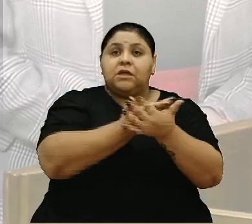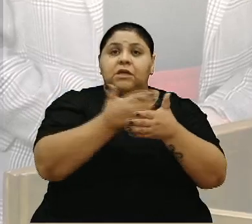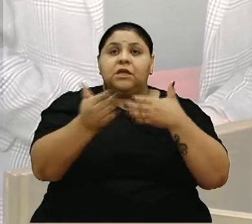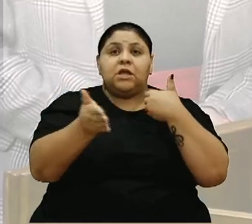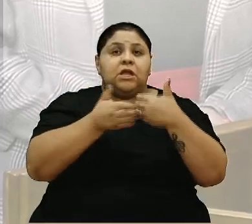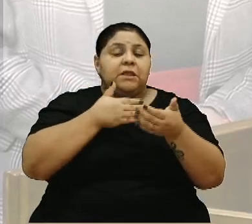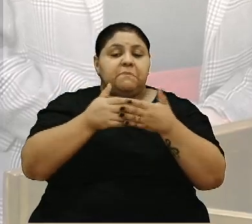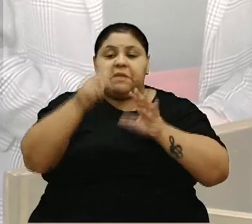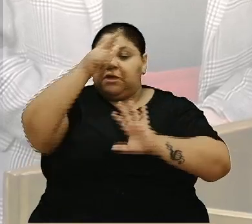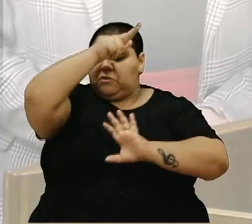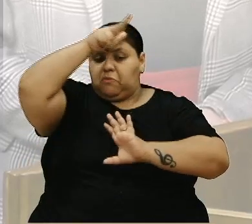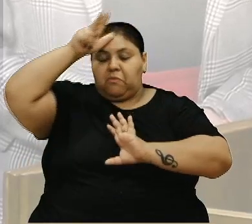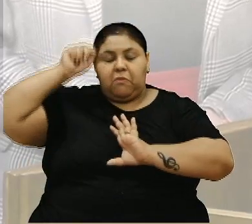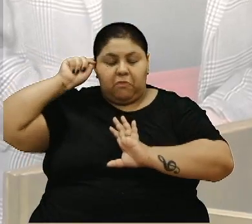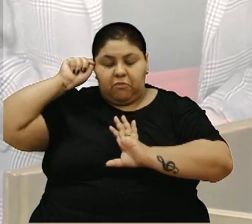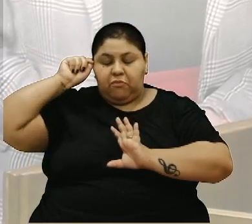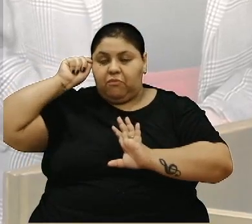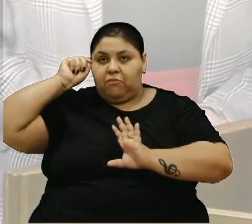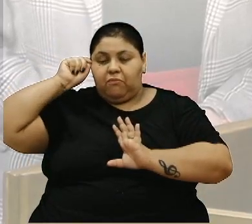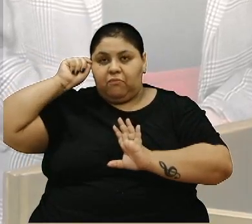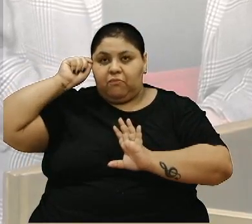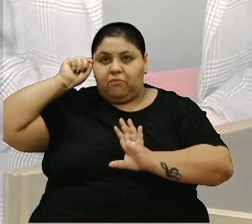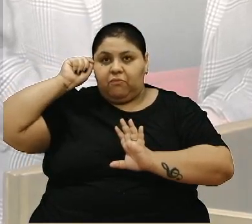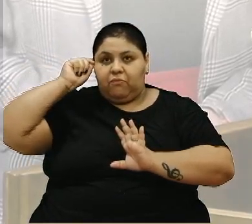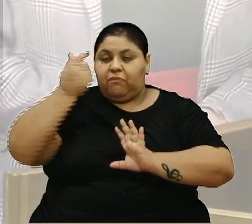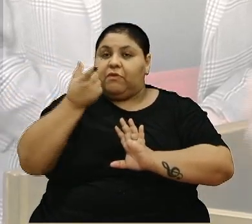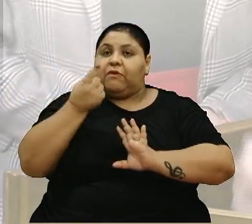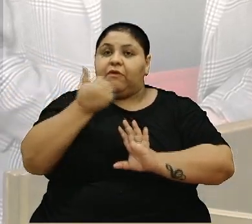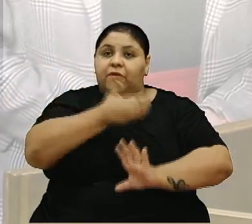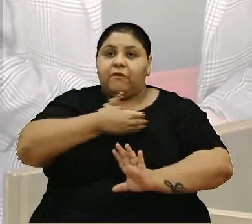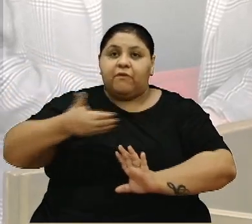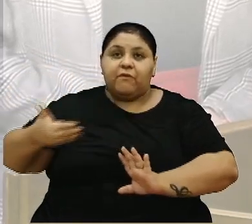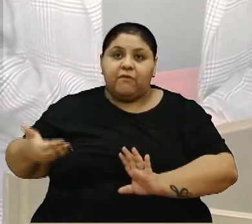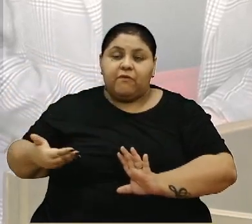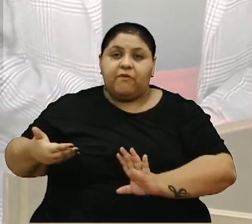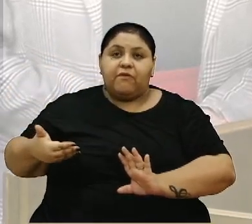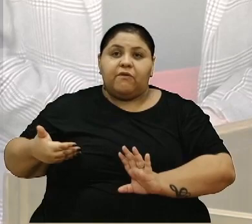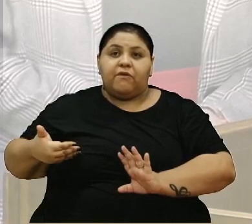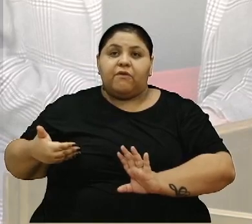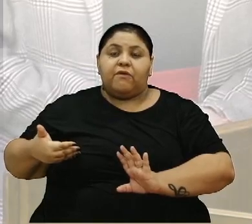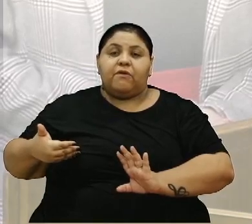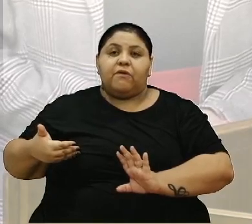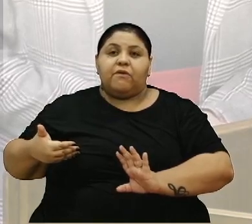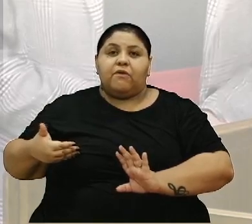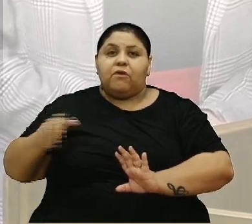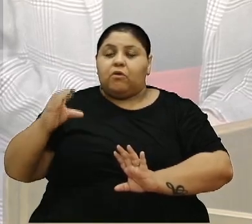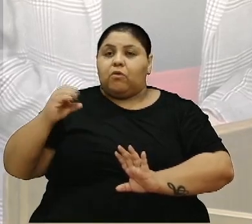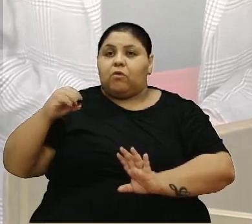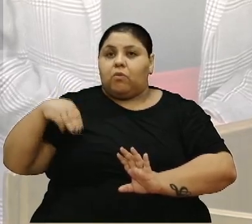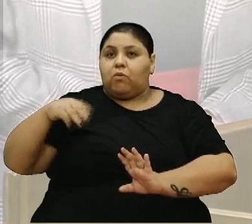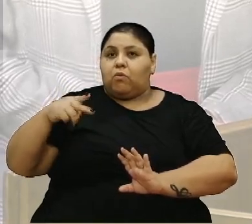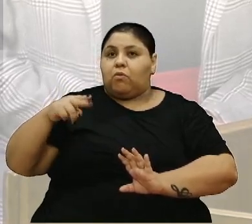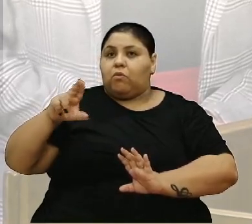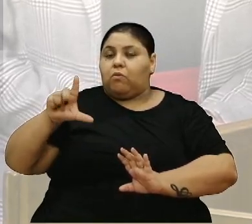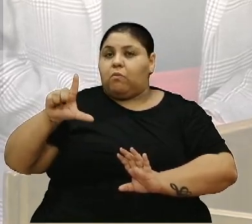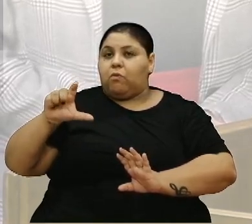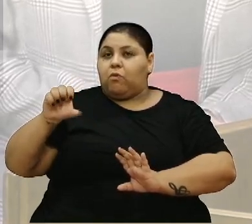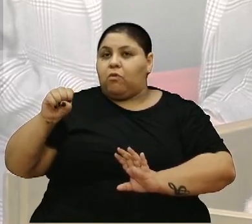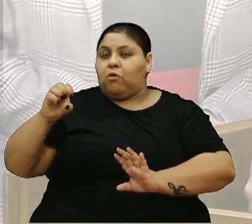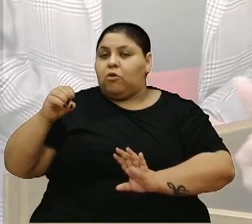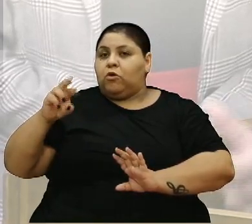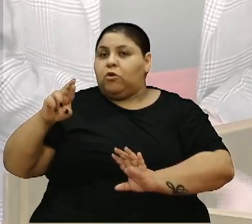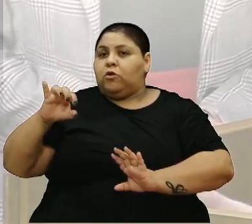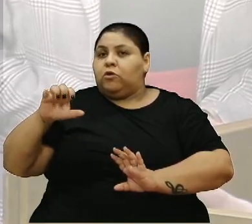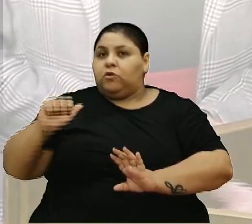for o prefeito, né, que a verba pública deveria ser compulsória, porque sem a participação do poder público,